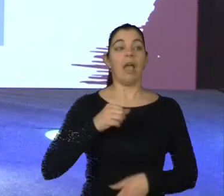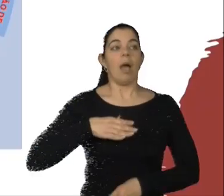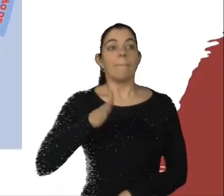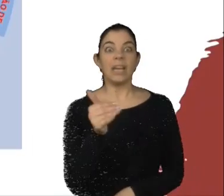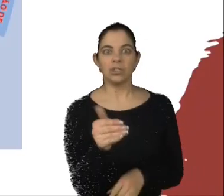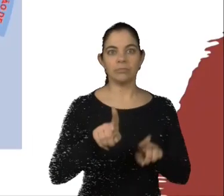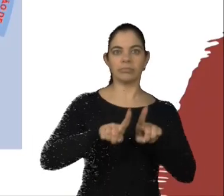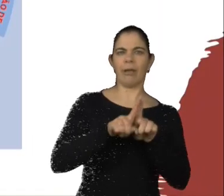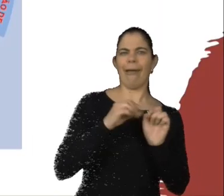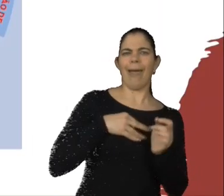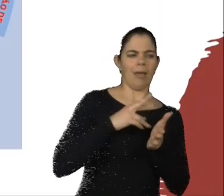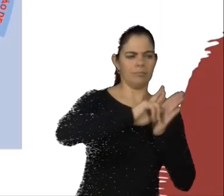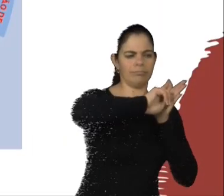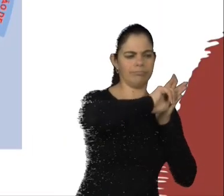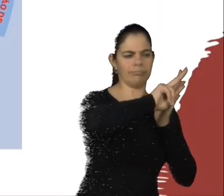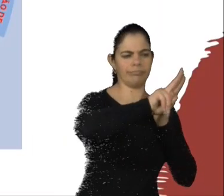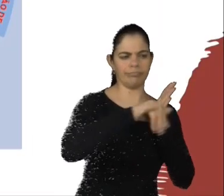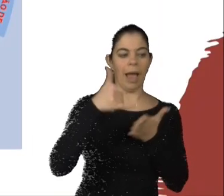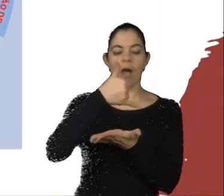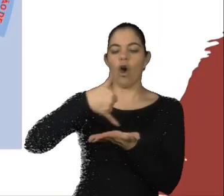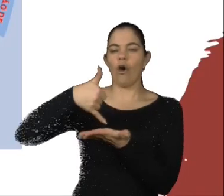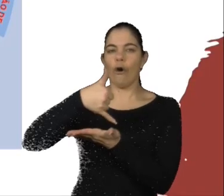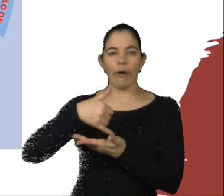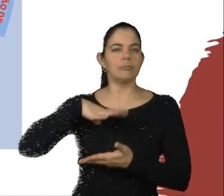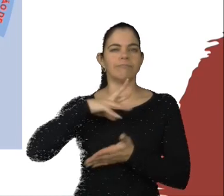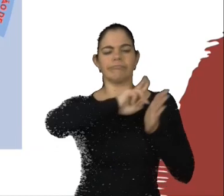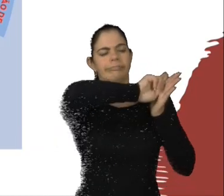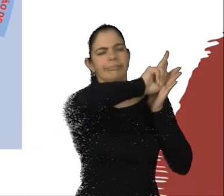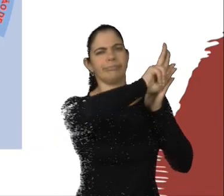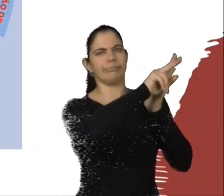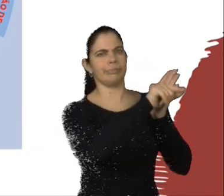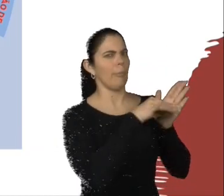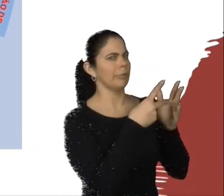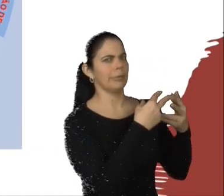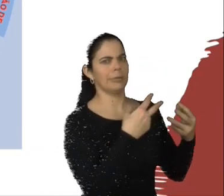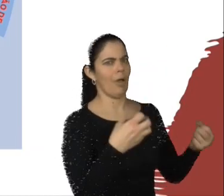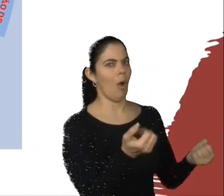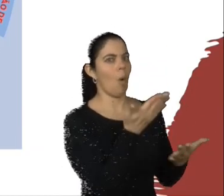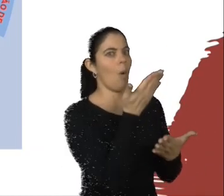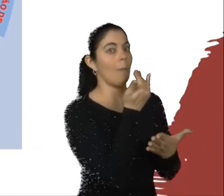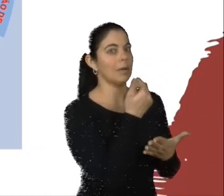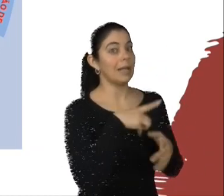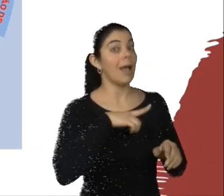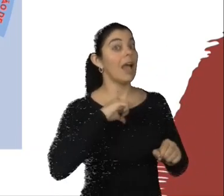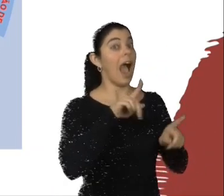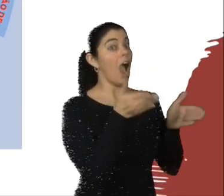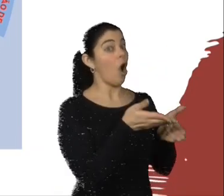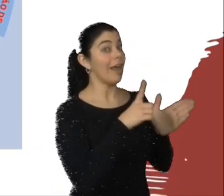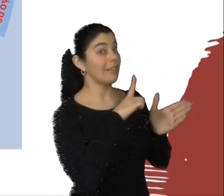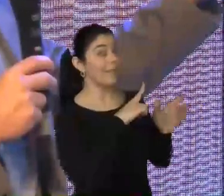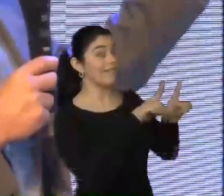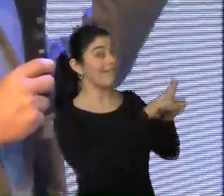frango, vegetais. E aqui tem toda uma estrutura, justamente, dando uma chamada de atenção às pessoas para evitar ao máximo